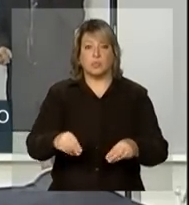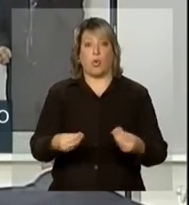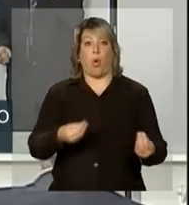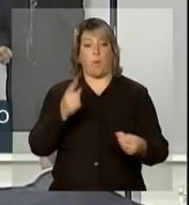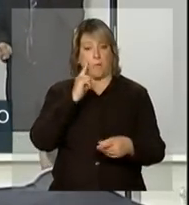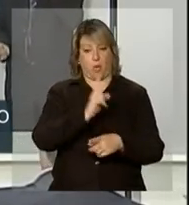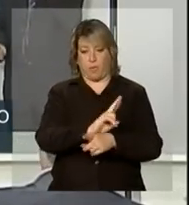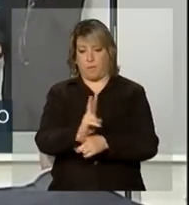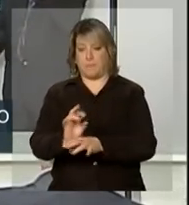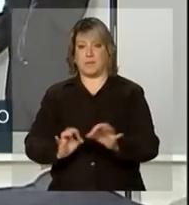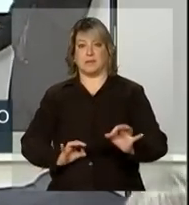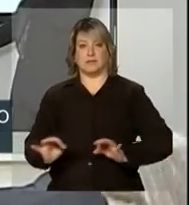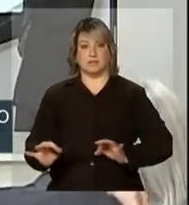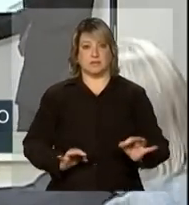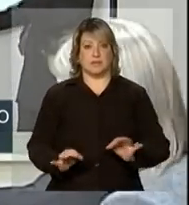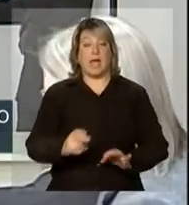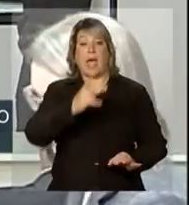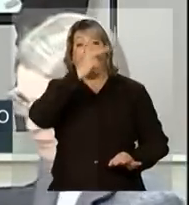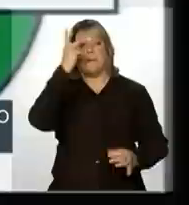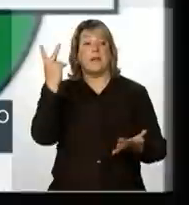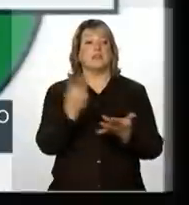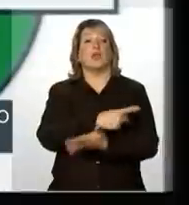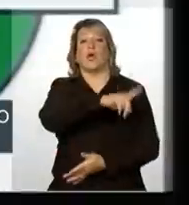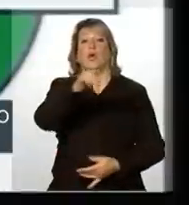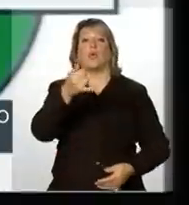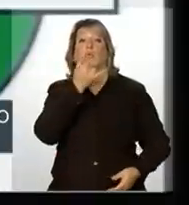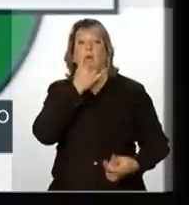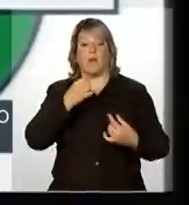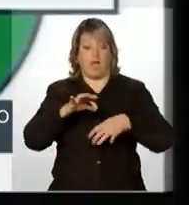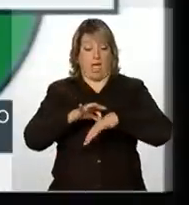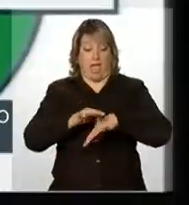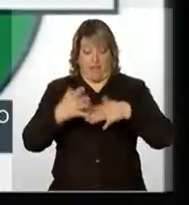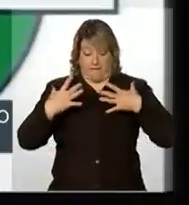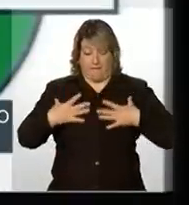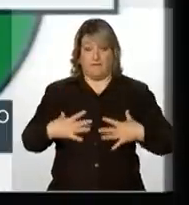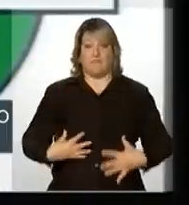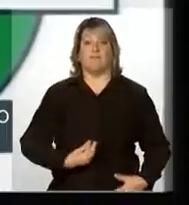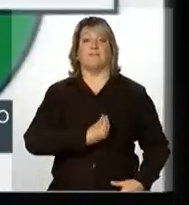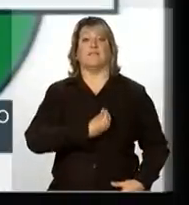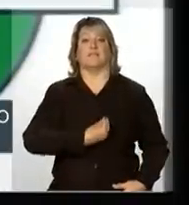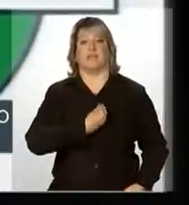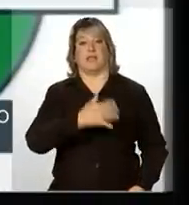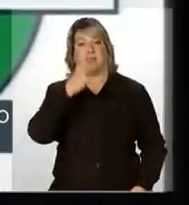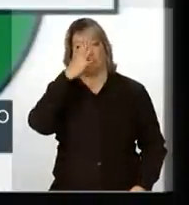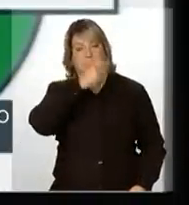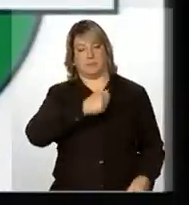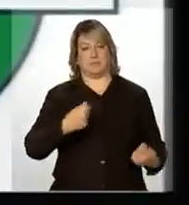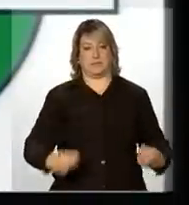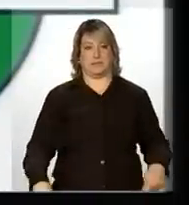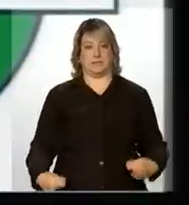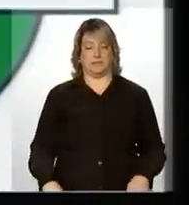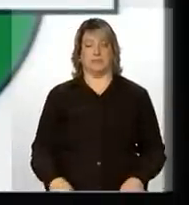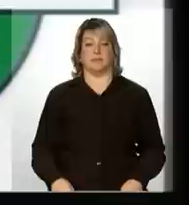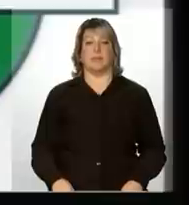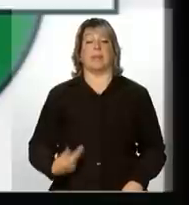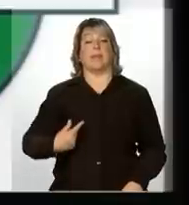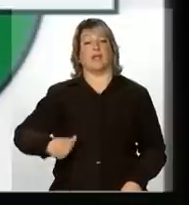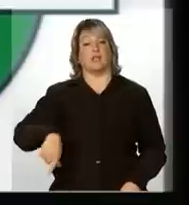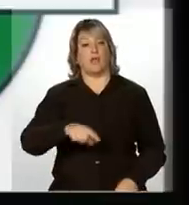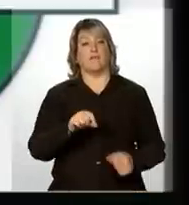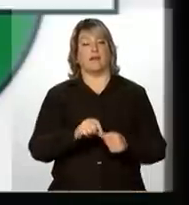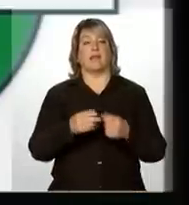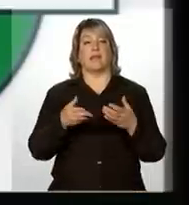controle da exposição das pessoas, certo? Mas a gente vai, com essa estrutura,